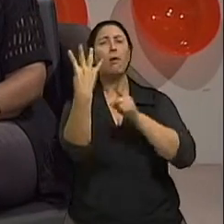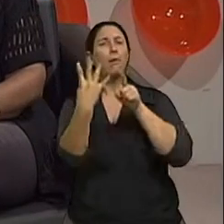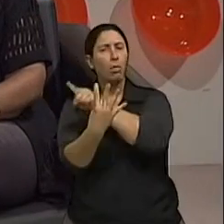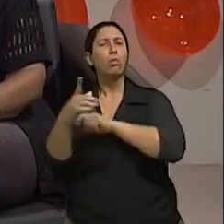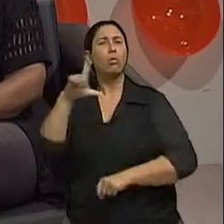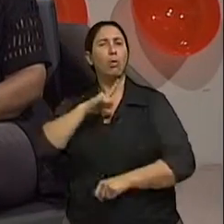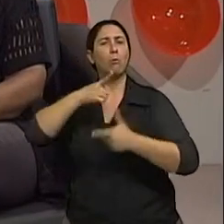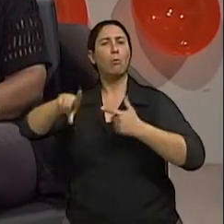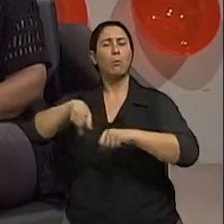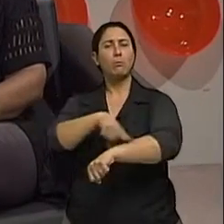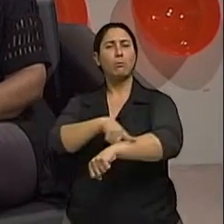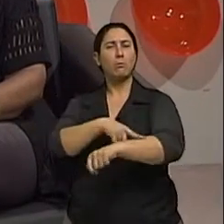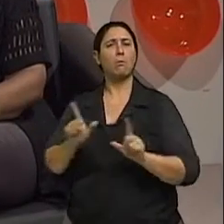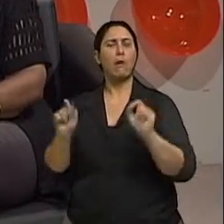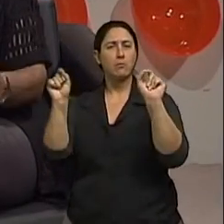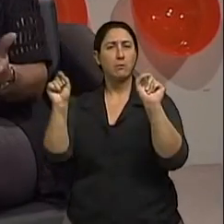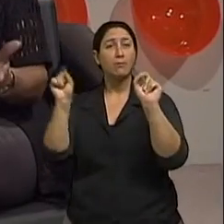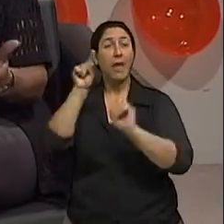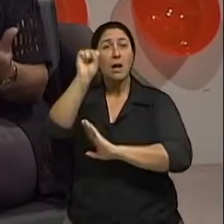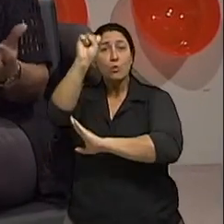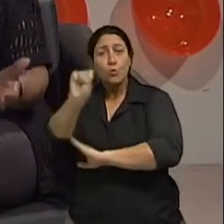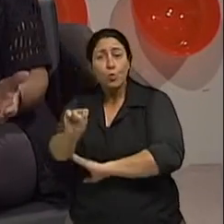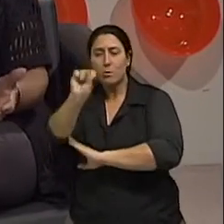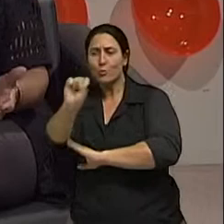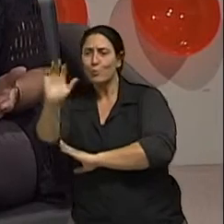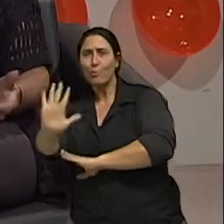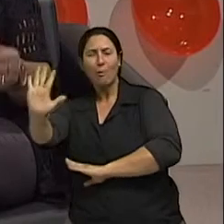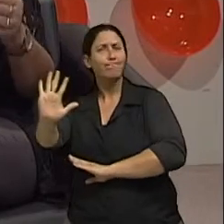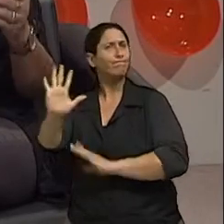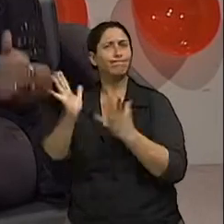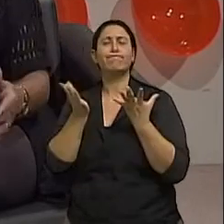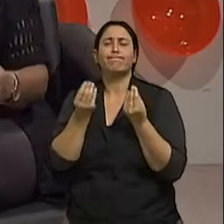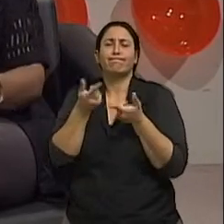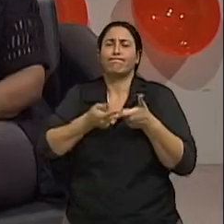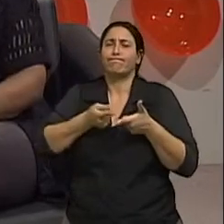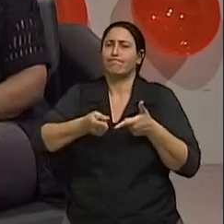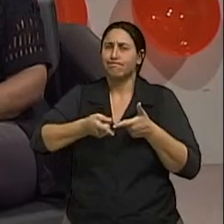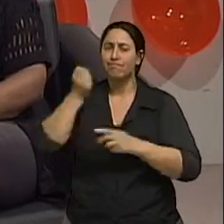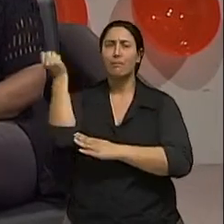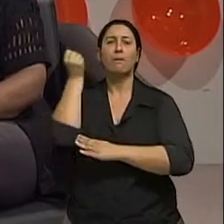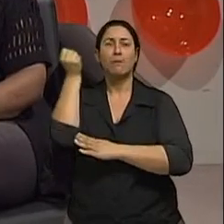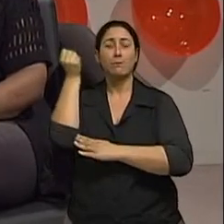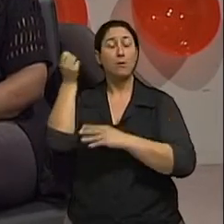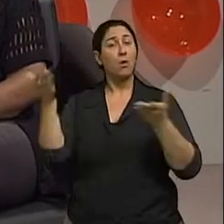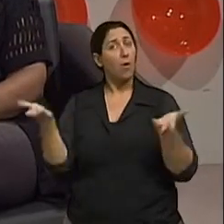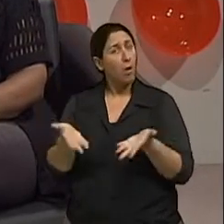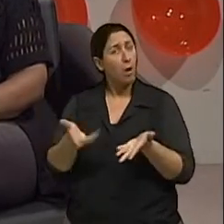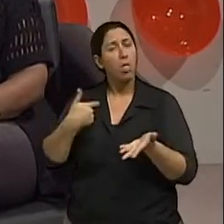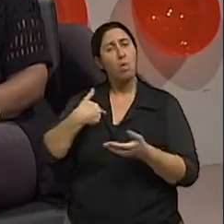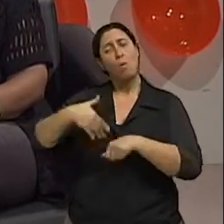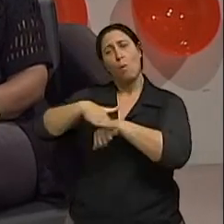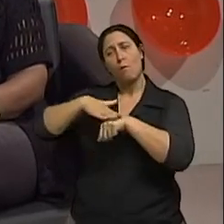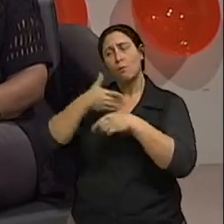a situação é mais complicada ainda. Para falar sobre este assunto, que a gente com certeza traria ao programa, eu